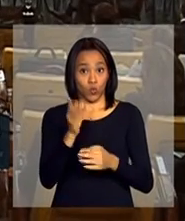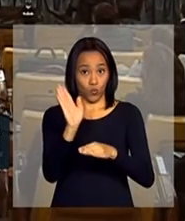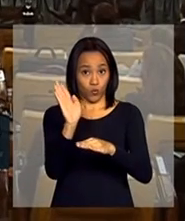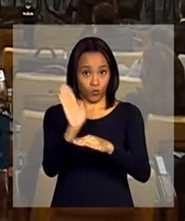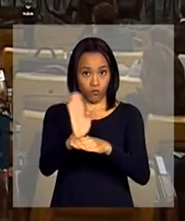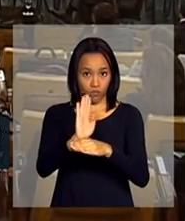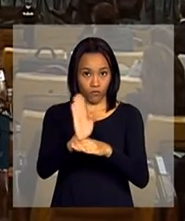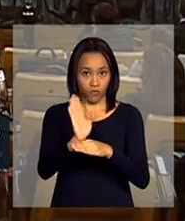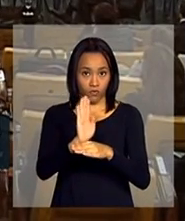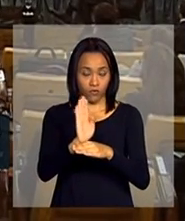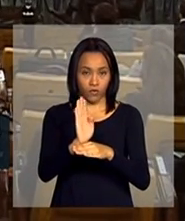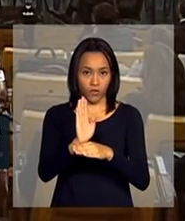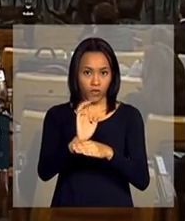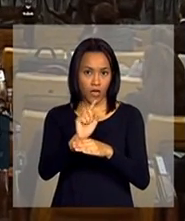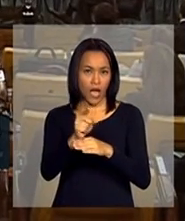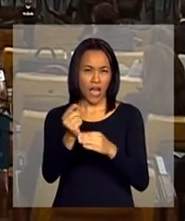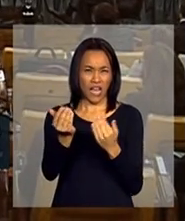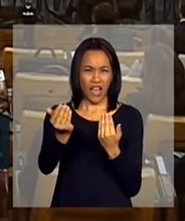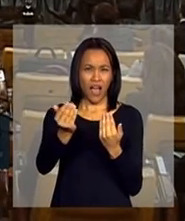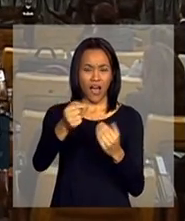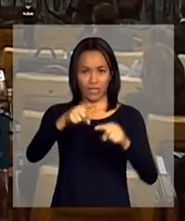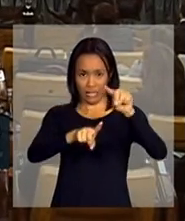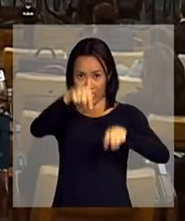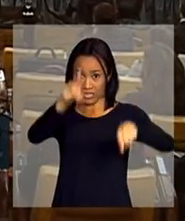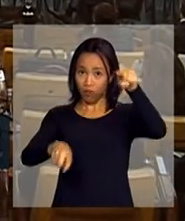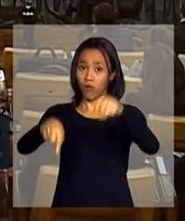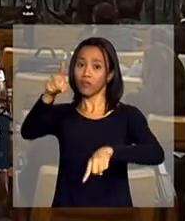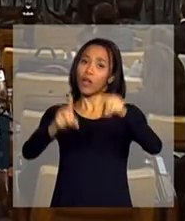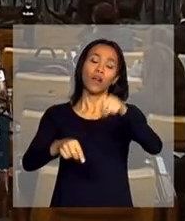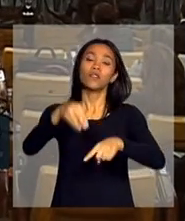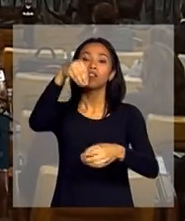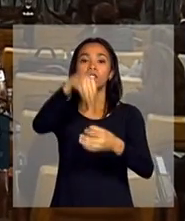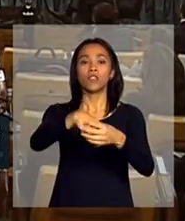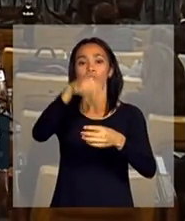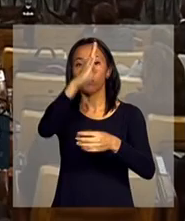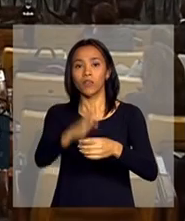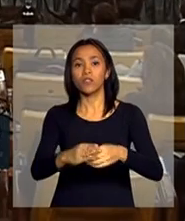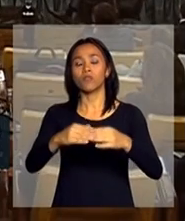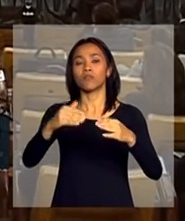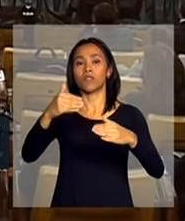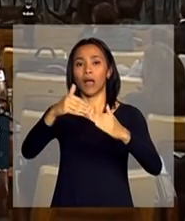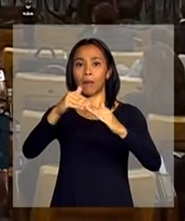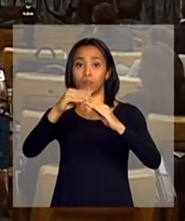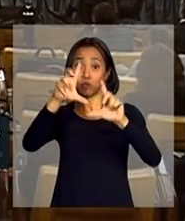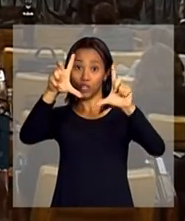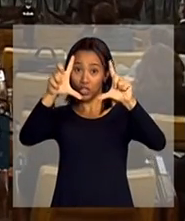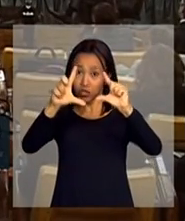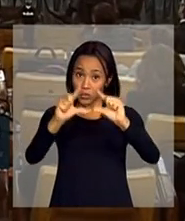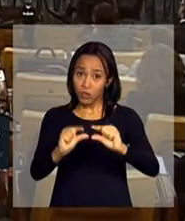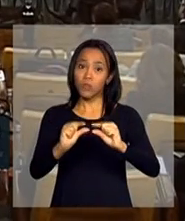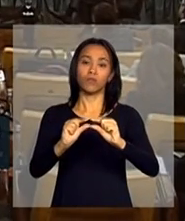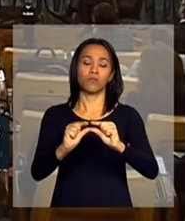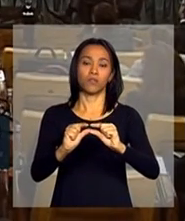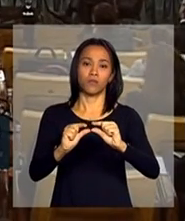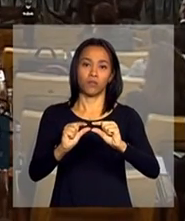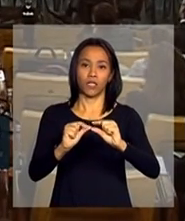ou na comparação de fotografias, ou seja, a desigualdade está caindo entre aqueles que têm atributos pessoais